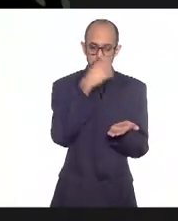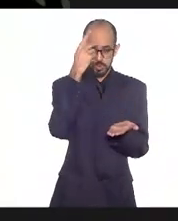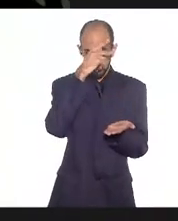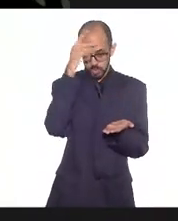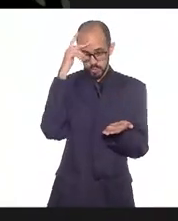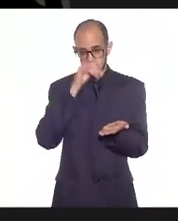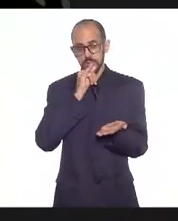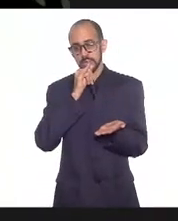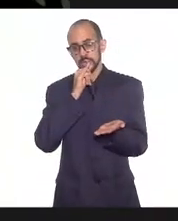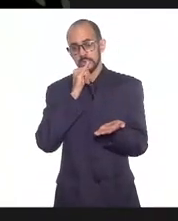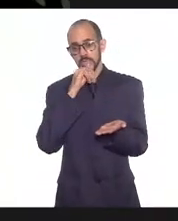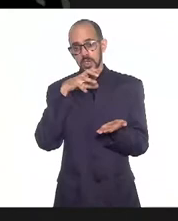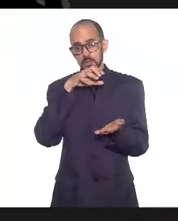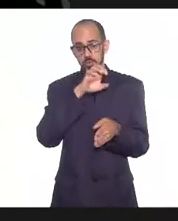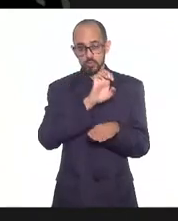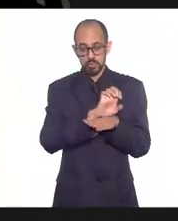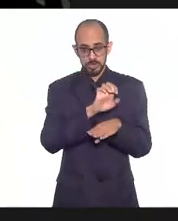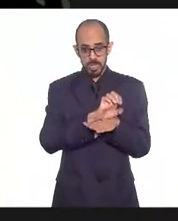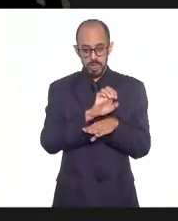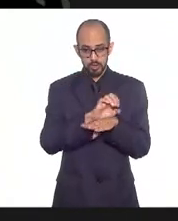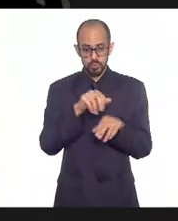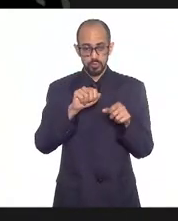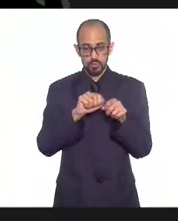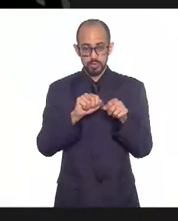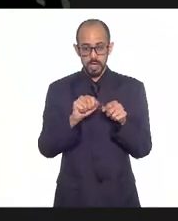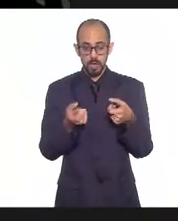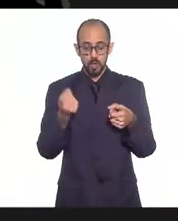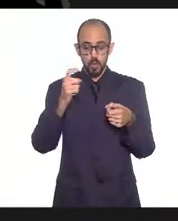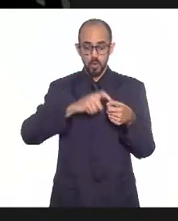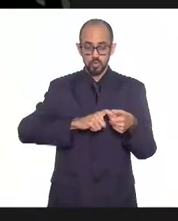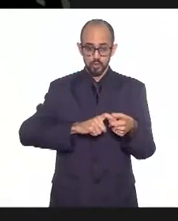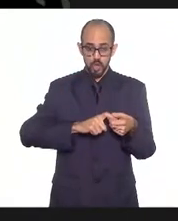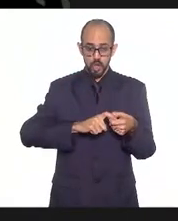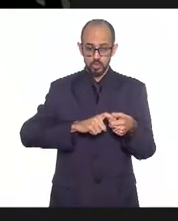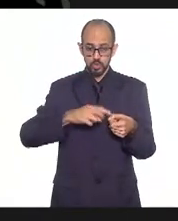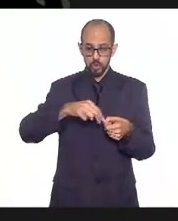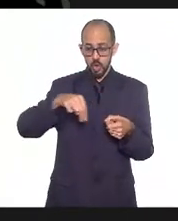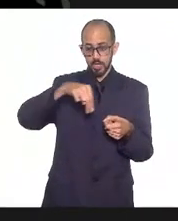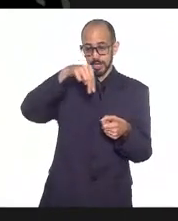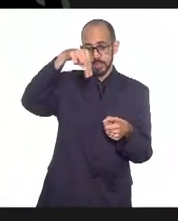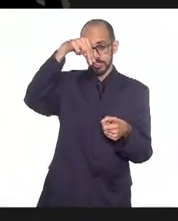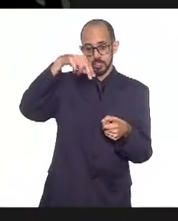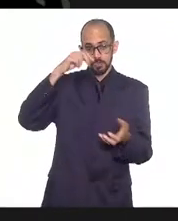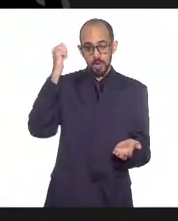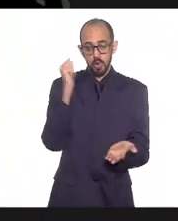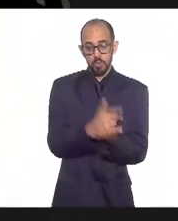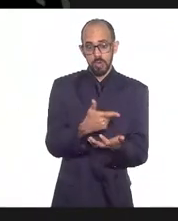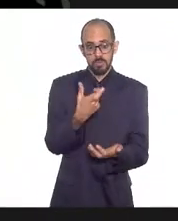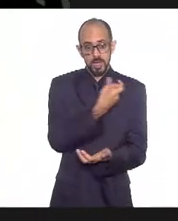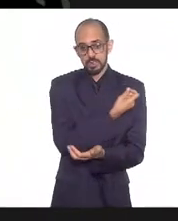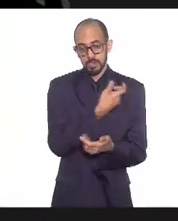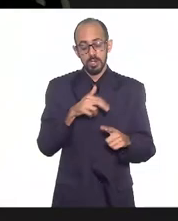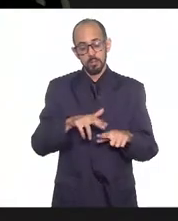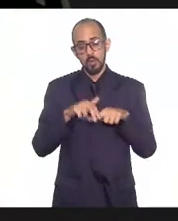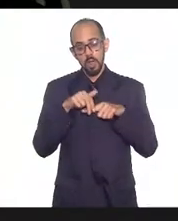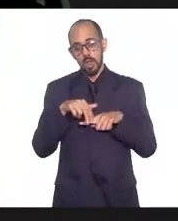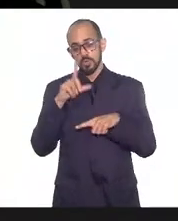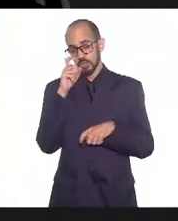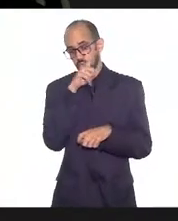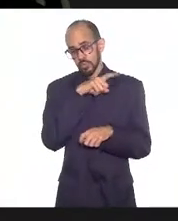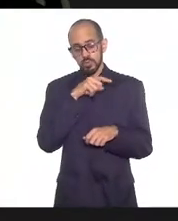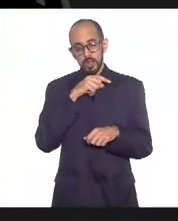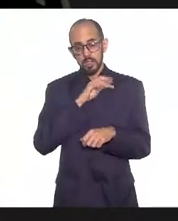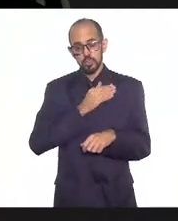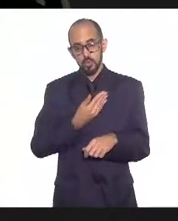no Nordeste brasileiro que fizeram um consórcio do Nordeste para adquirir vacinas, haja visto toda a dificuldade que o governo